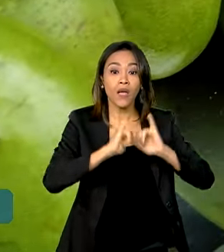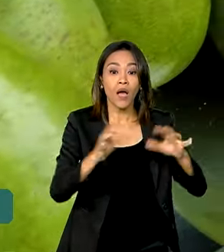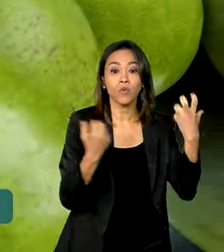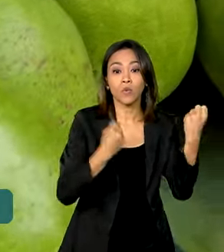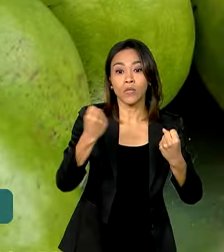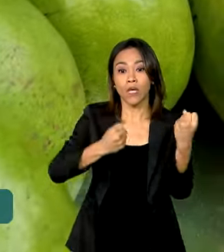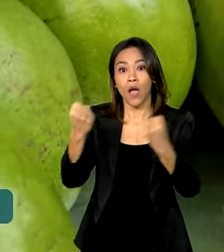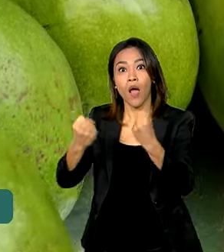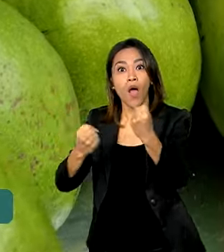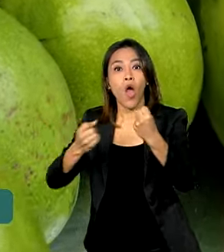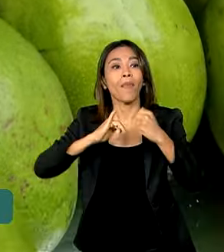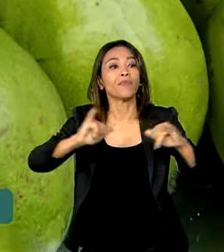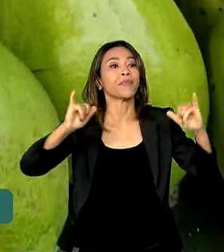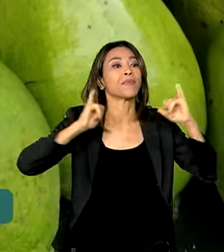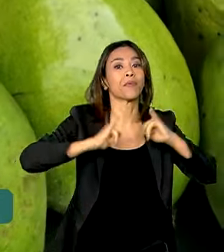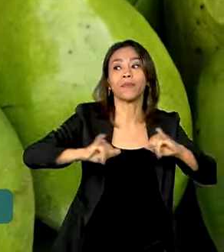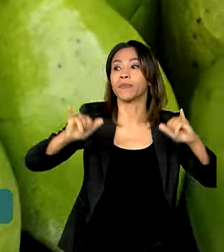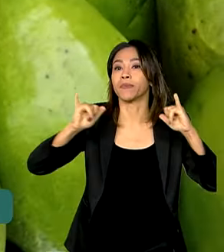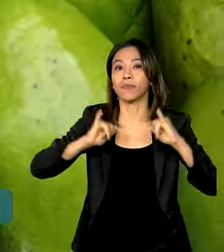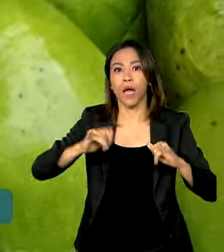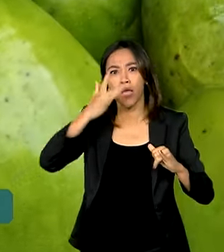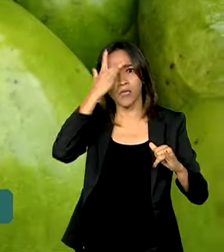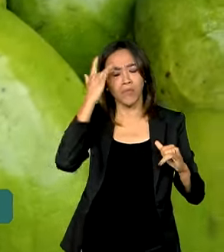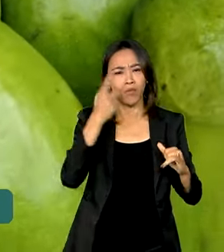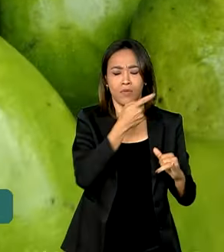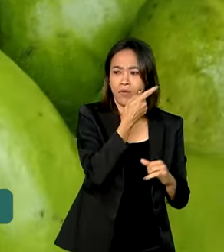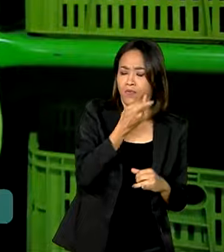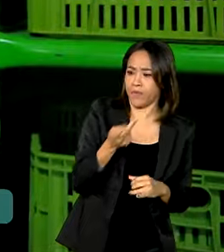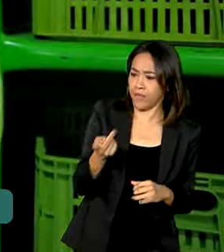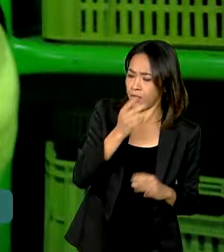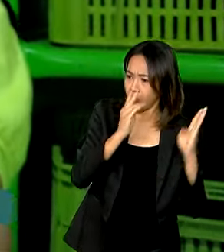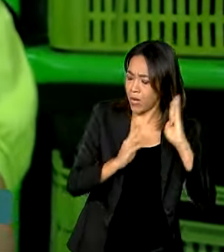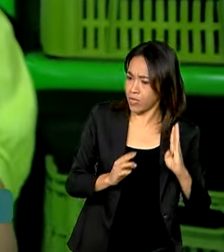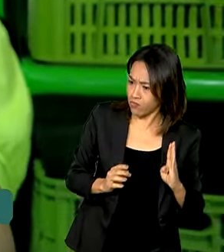o que chama a atenção dos brasileiros que vêm visitar o país.